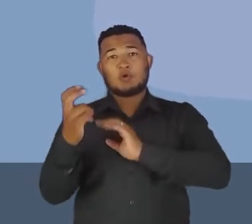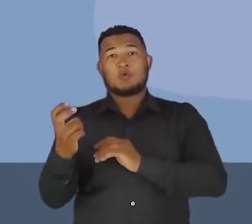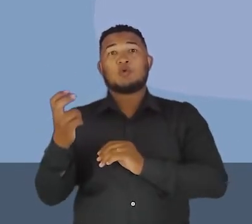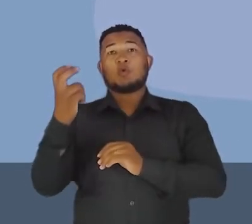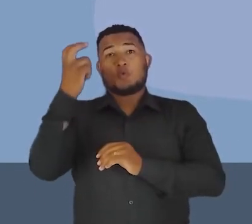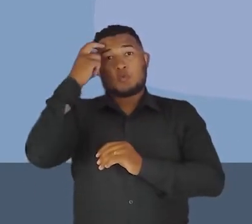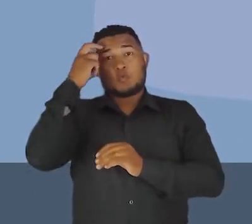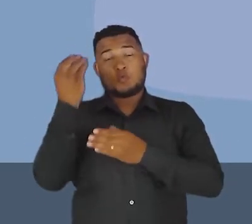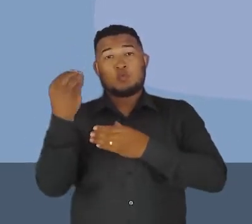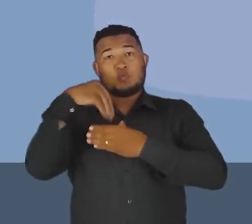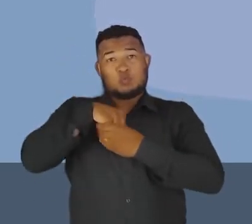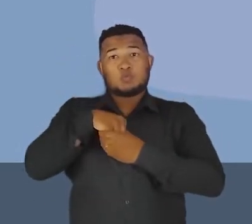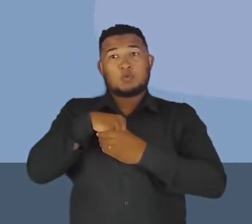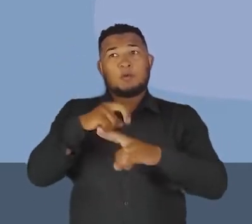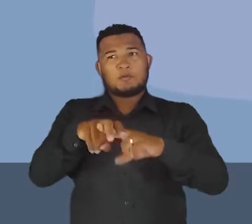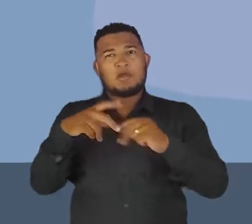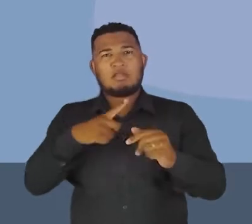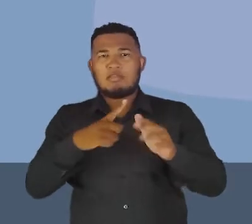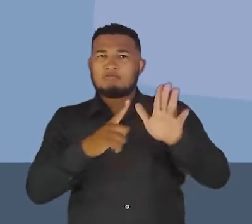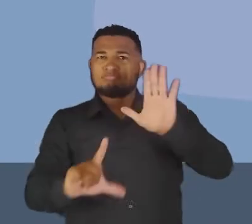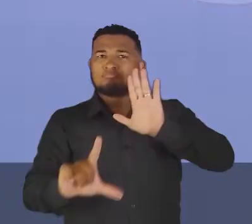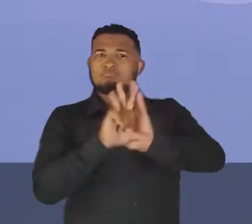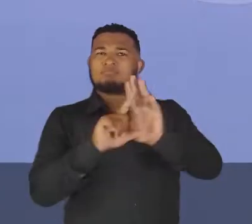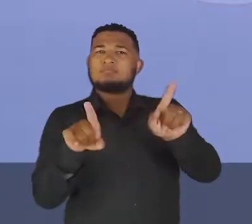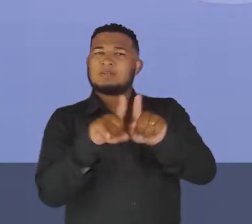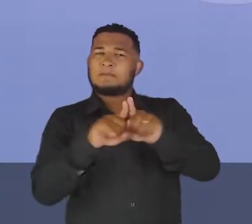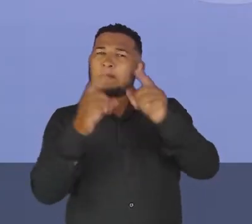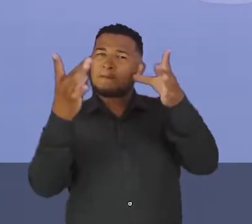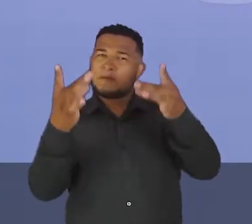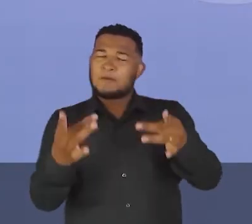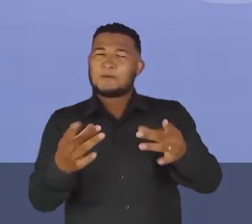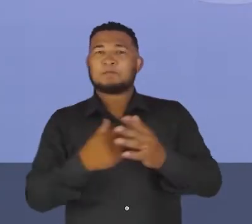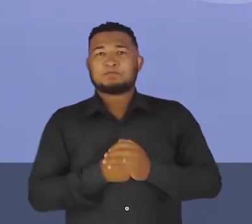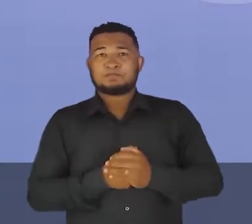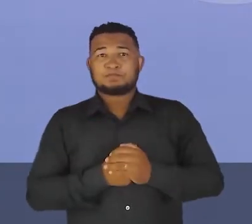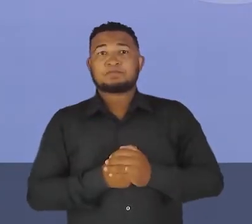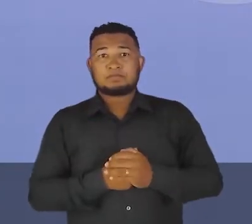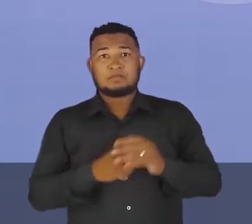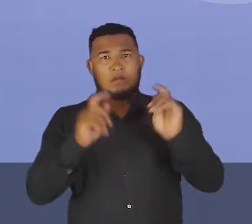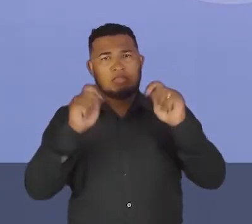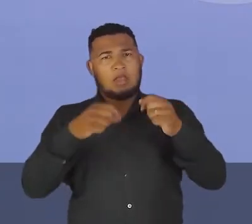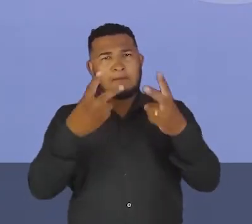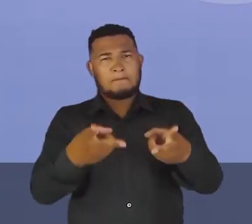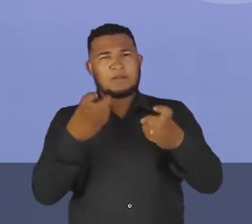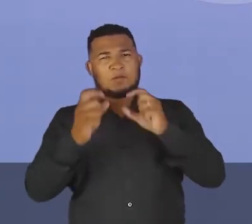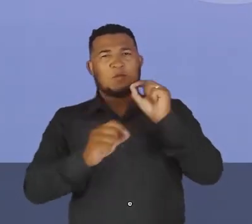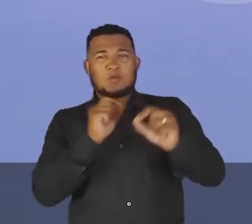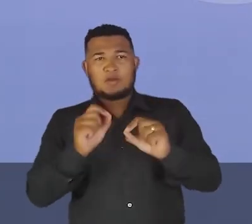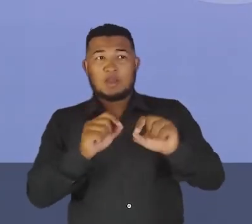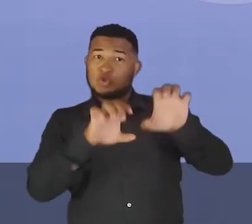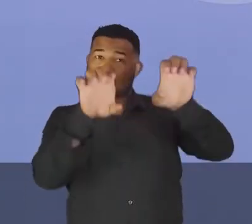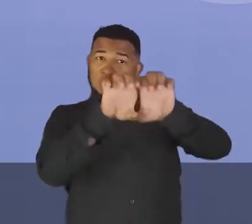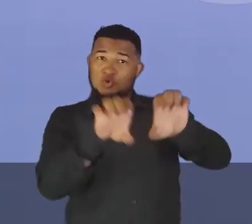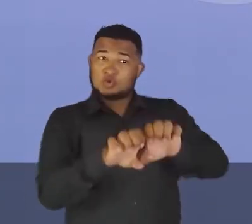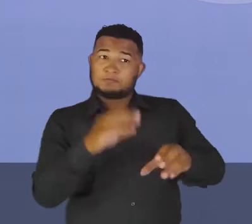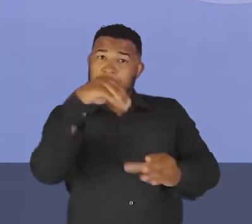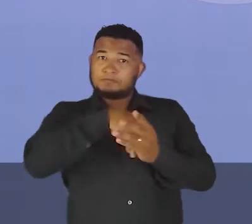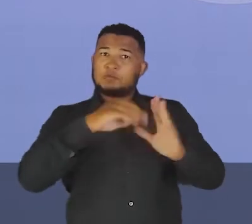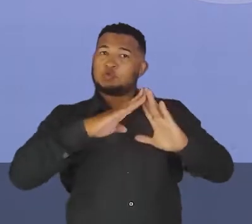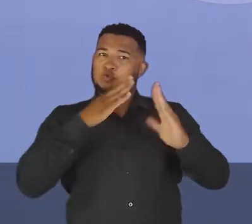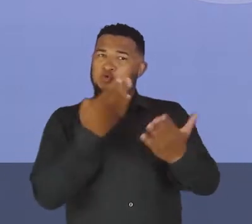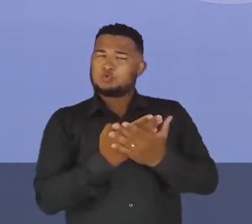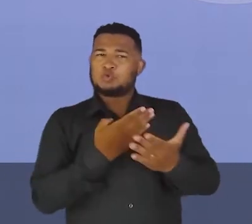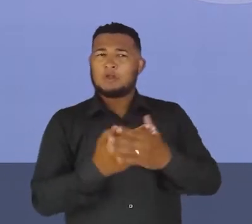as suas leis como organizações disciplinares. Olha aqui para mim, então. Então, a gente conseguiu perceber que a arquitetura da escola, ela é de extrema